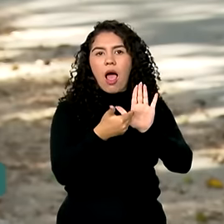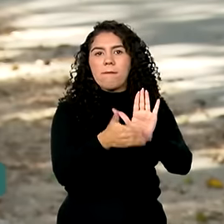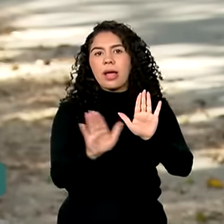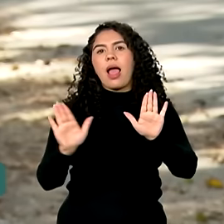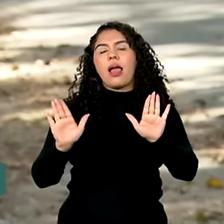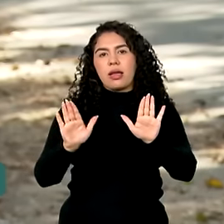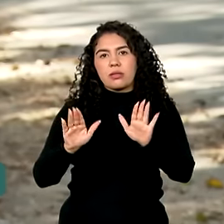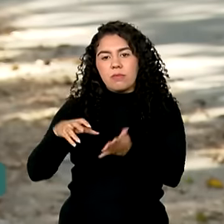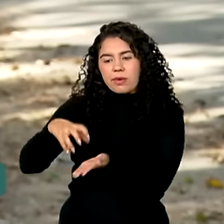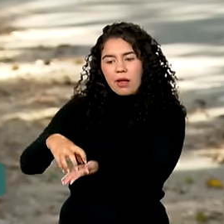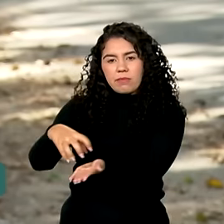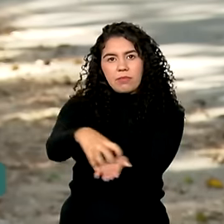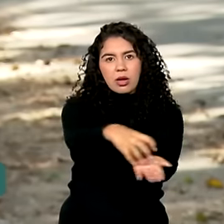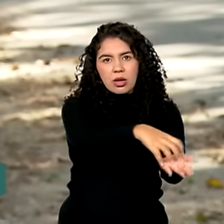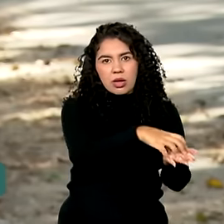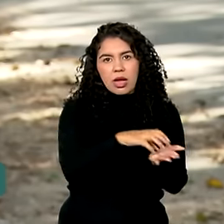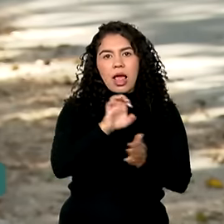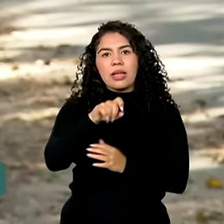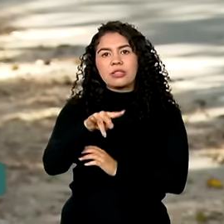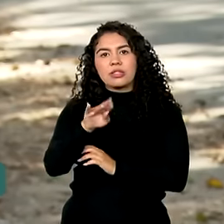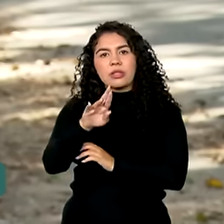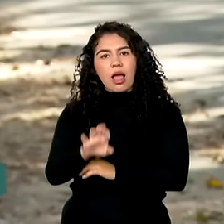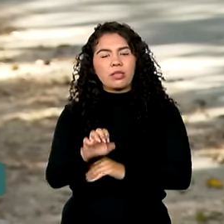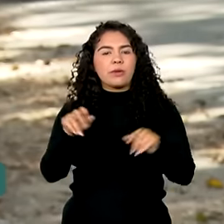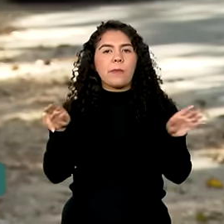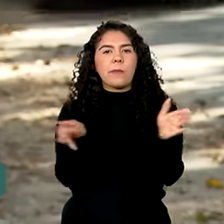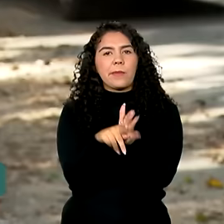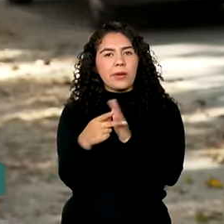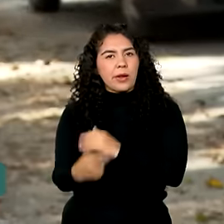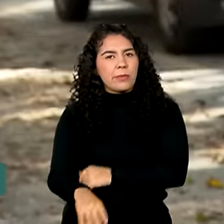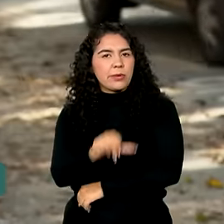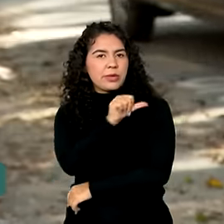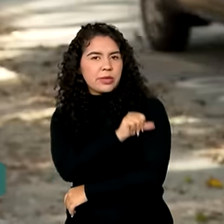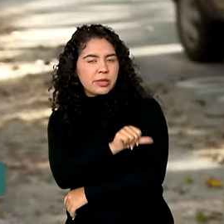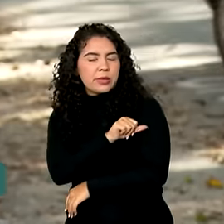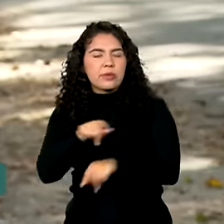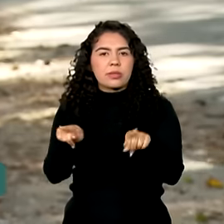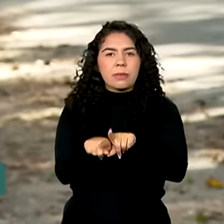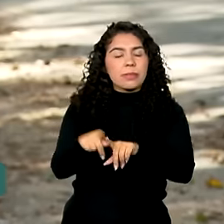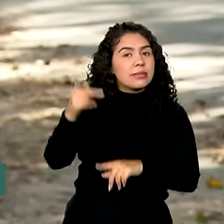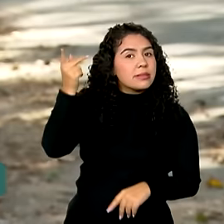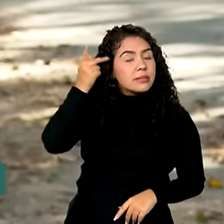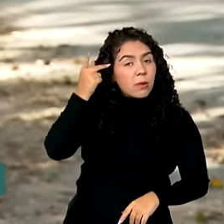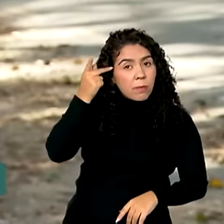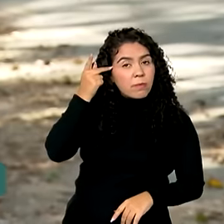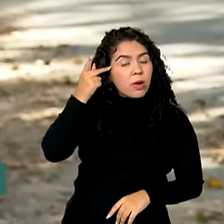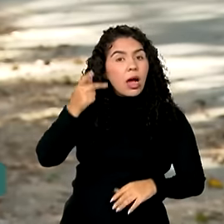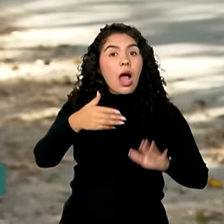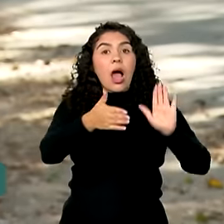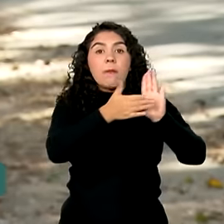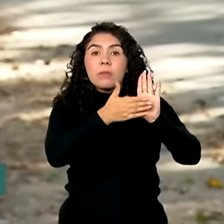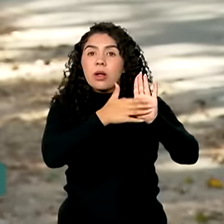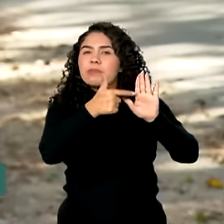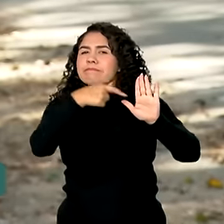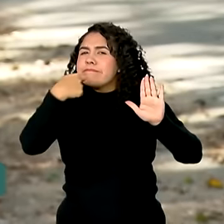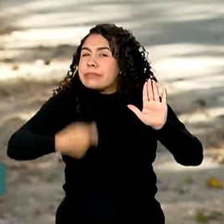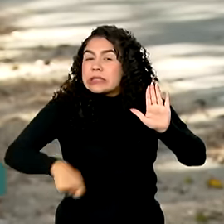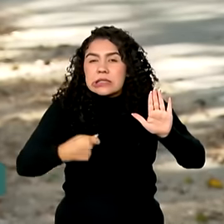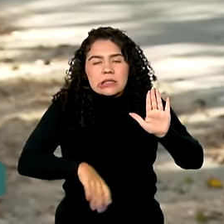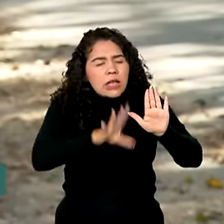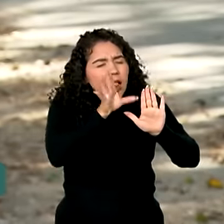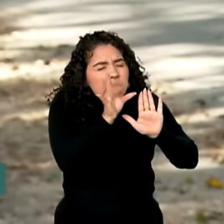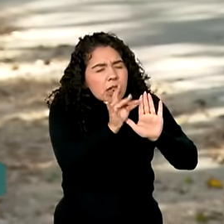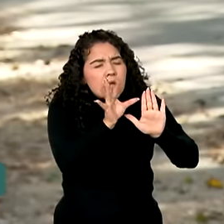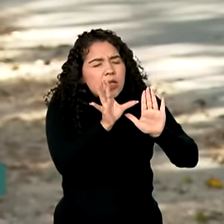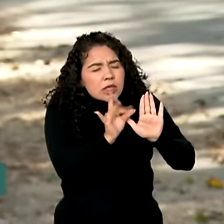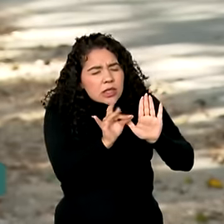entidades dessas duas cidades, do Rio de Janeiro e de Santos. As propostas precisam detalhar, por exemplo, que